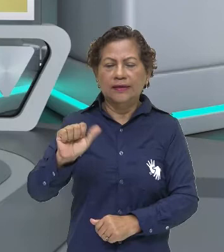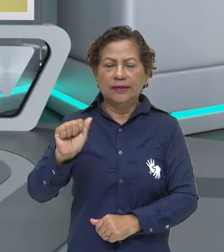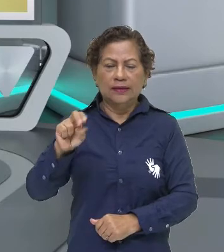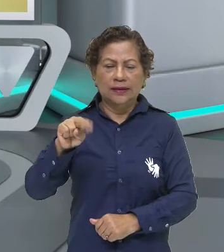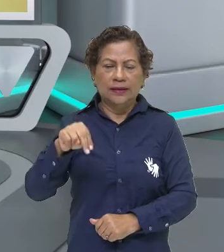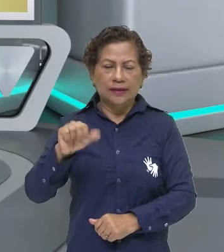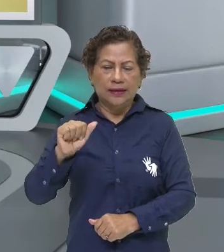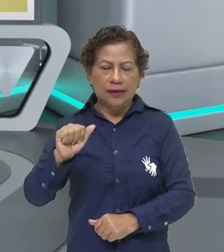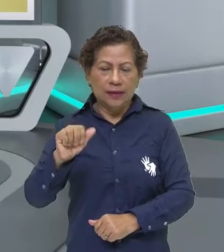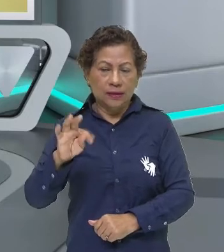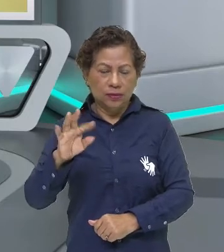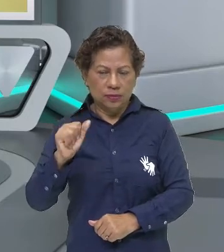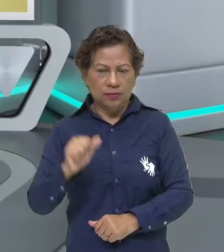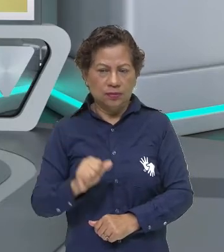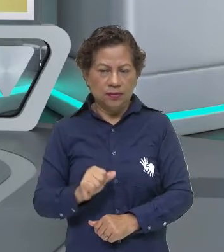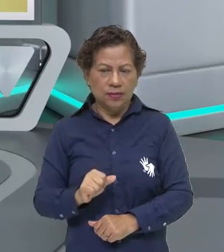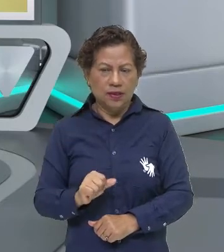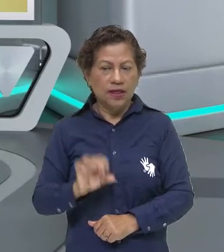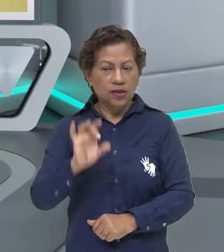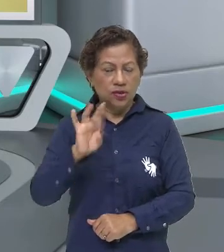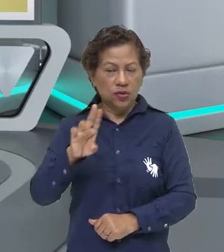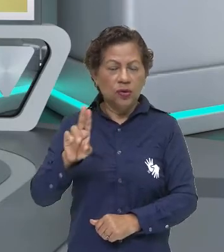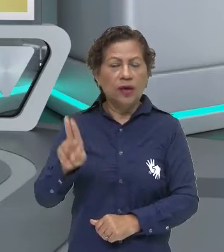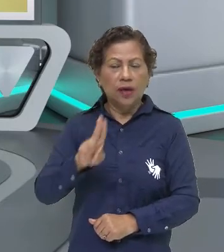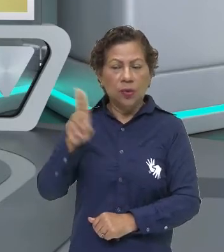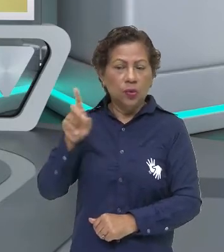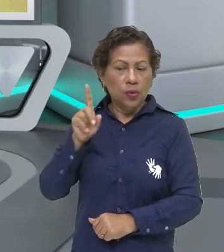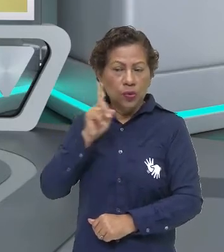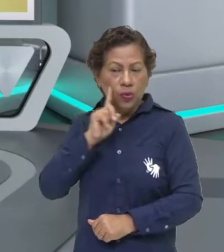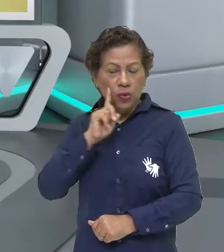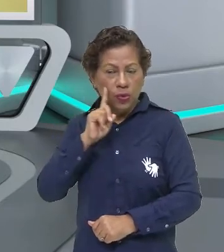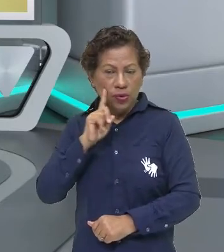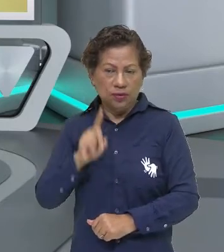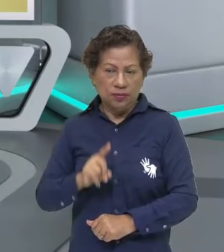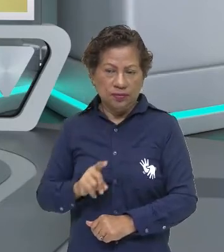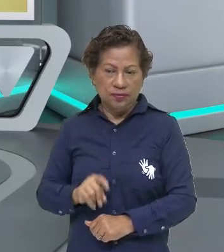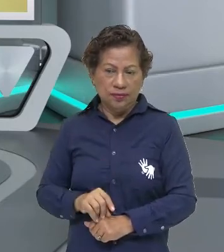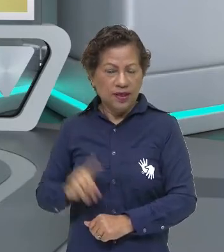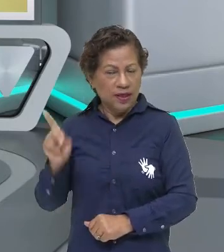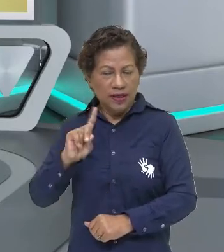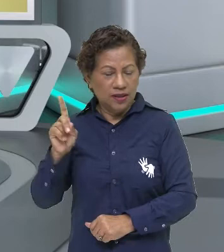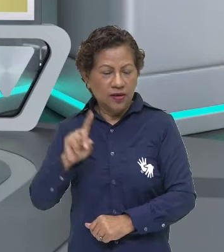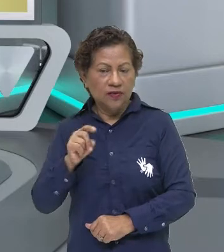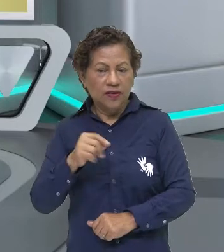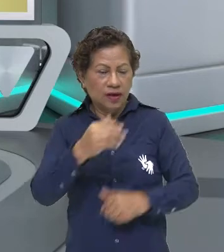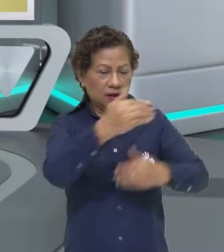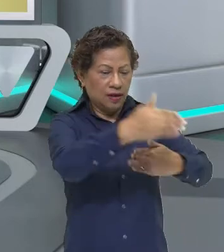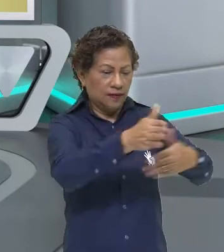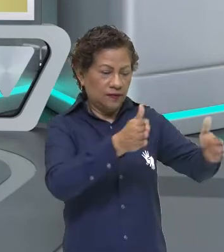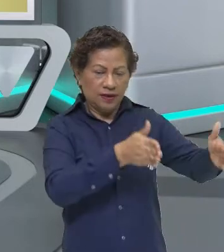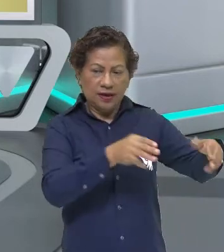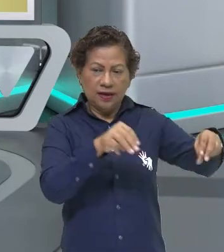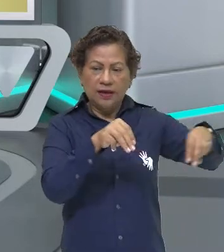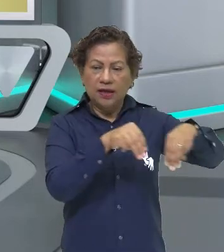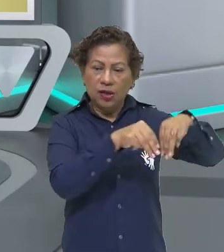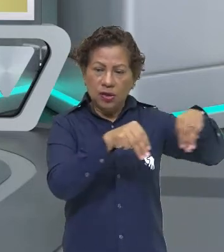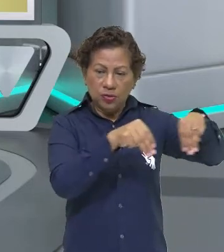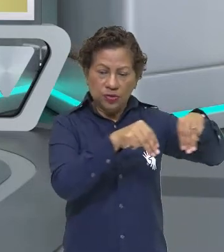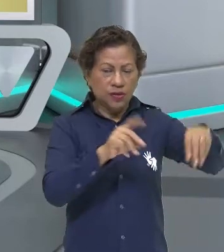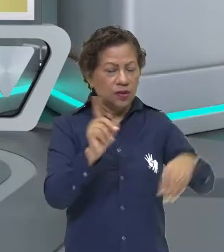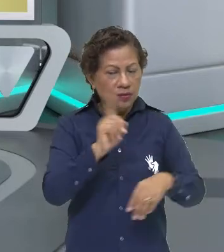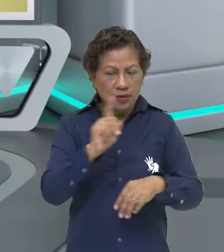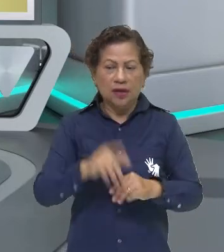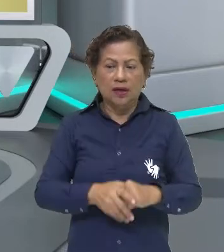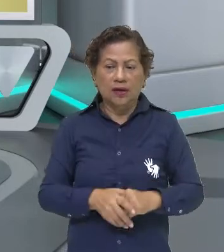utilitária, ela não tem uma função contemplativa, ela não vai ficar pendurada no museu, ela não vai ficar apenas sendo para ser